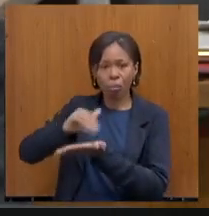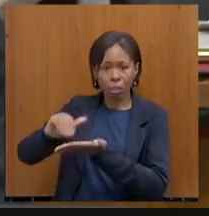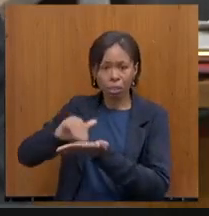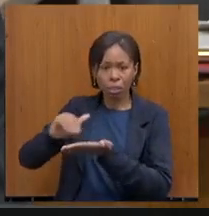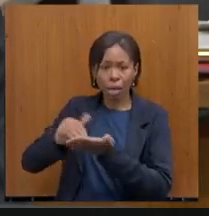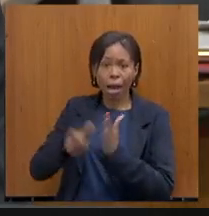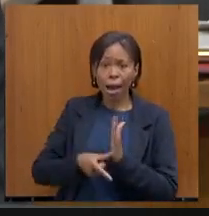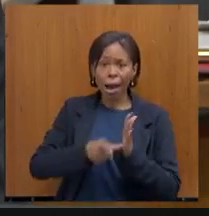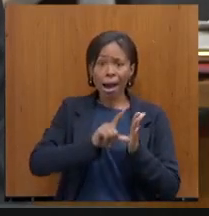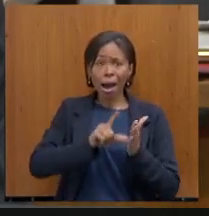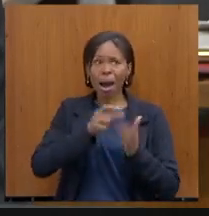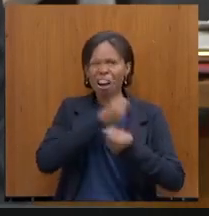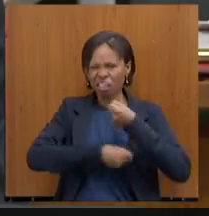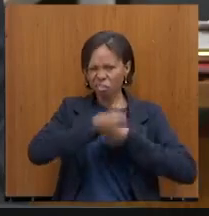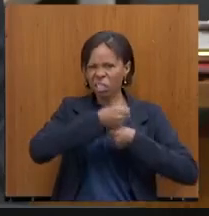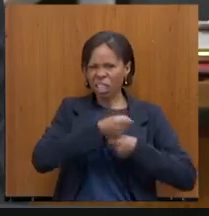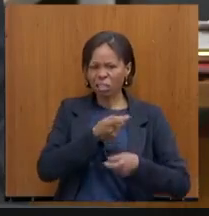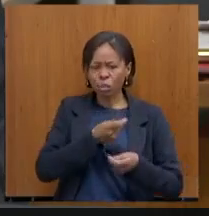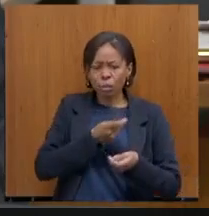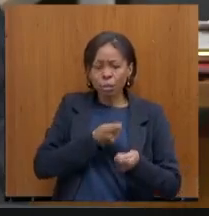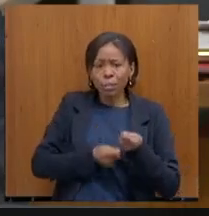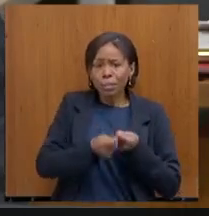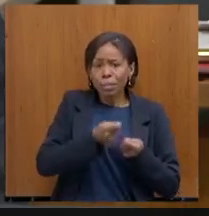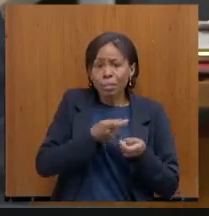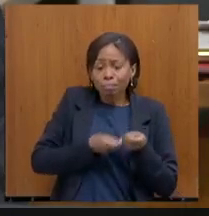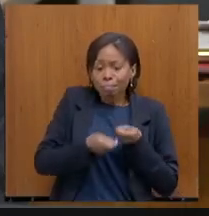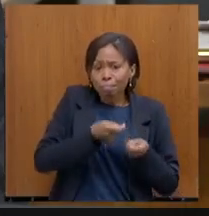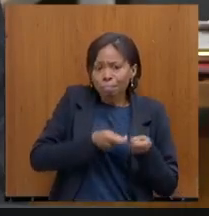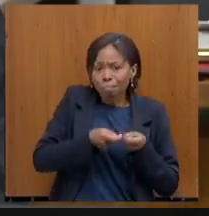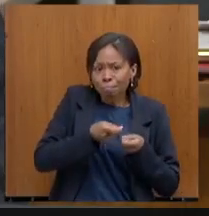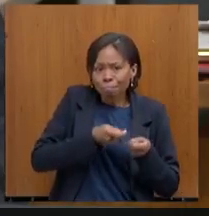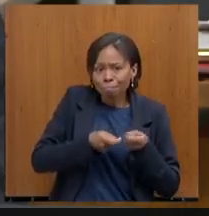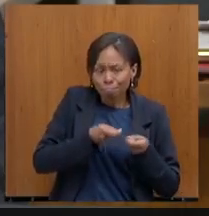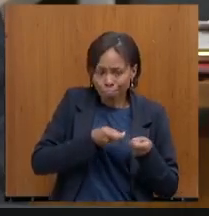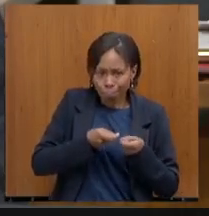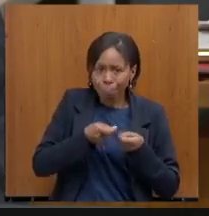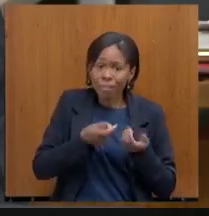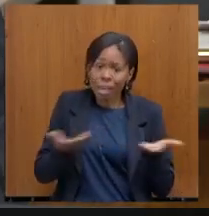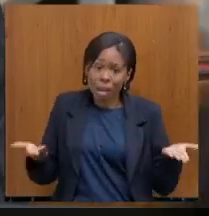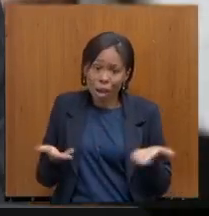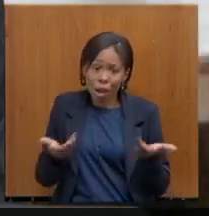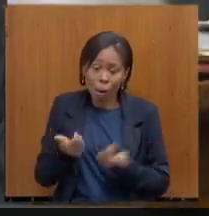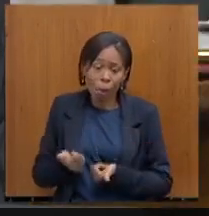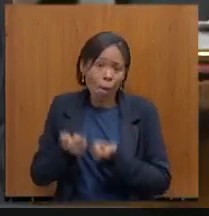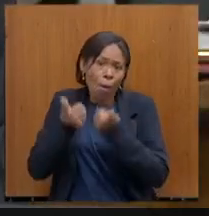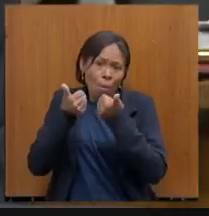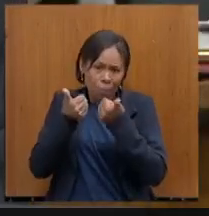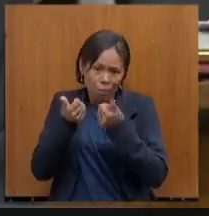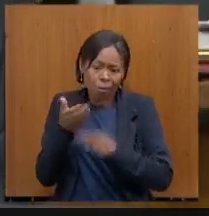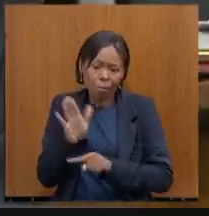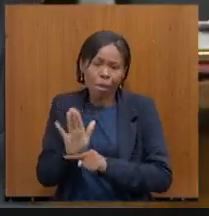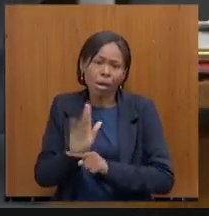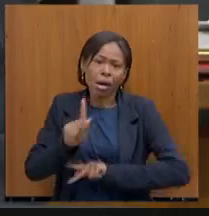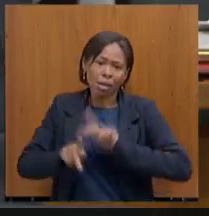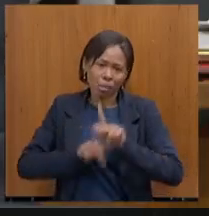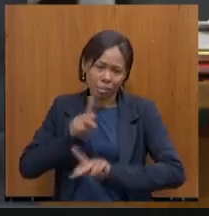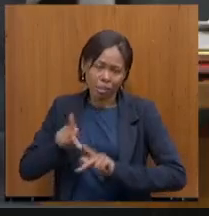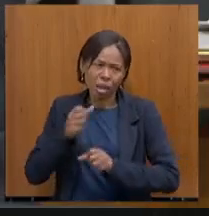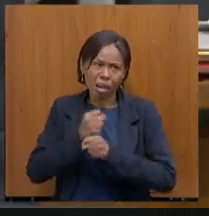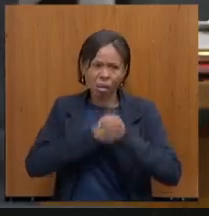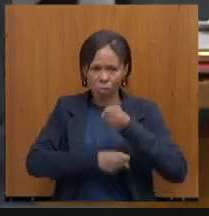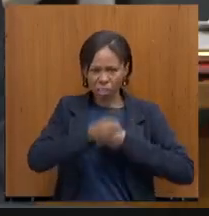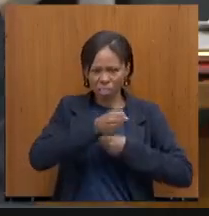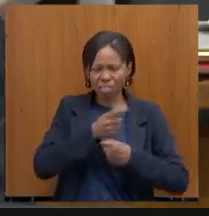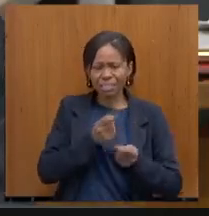passado. Então, nós tivemos uma melhora para elas prestarem um melhor serviço à população. O ano passado, a gente teve que